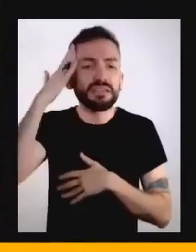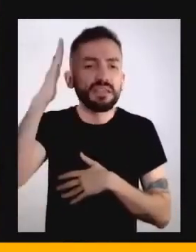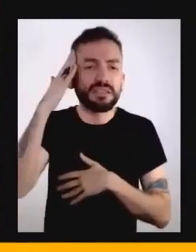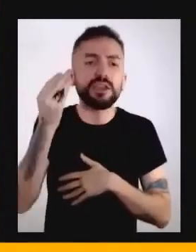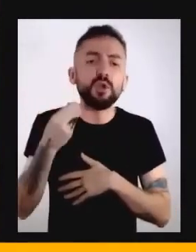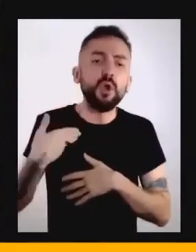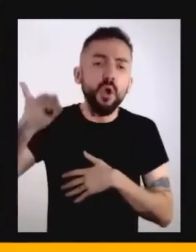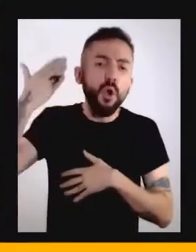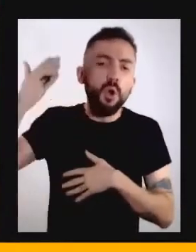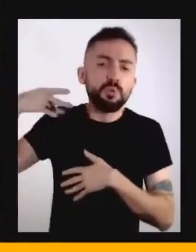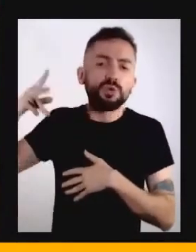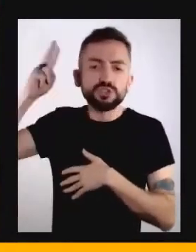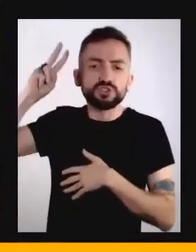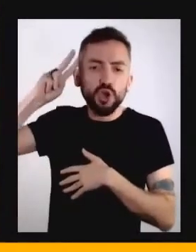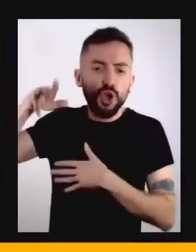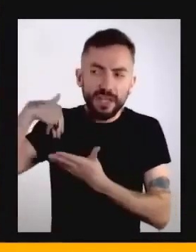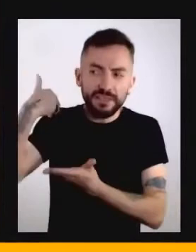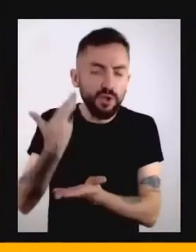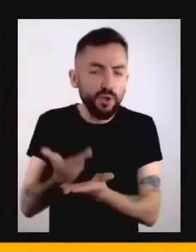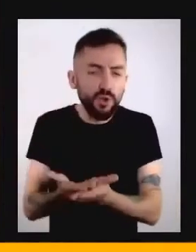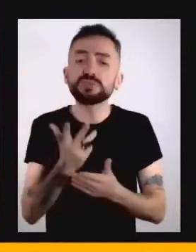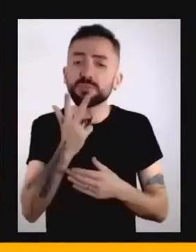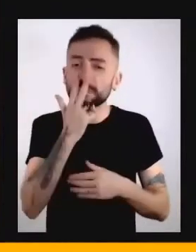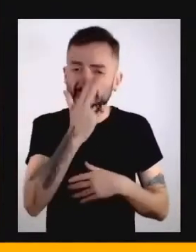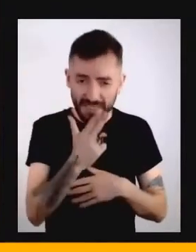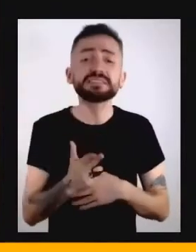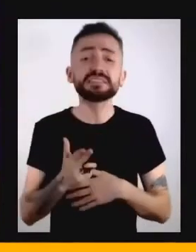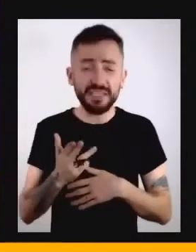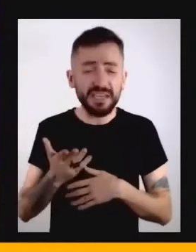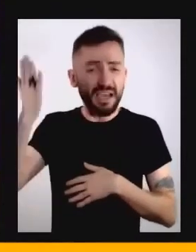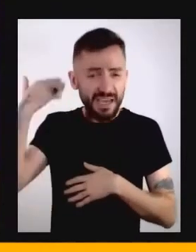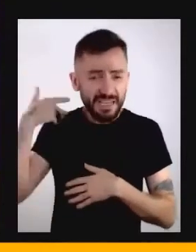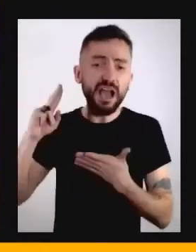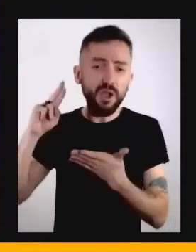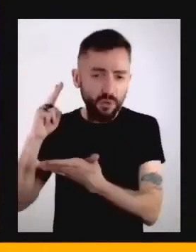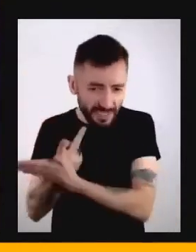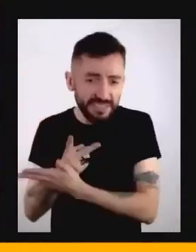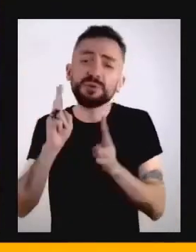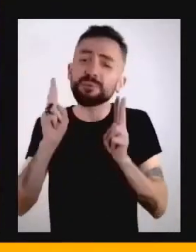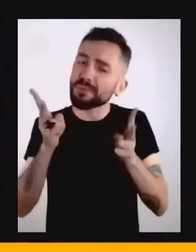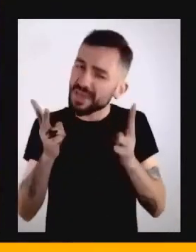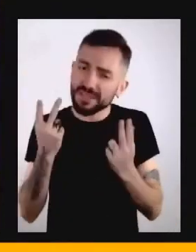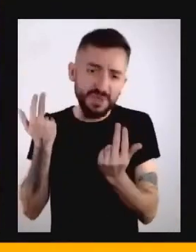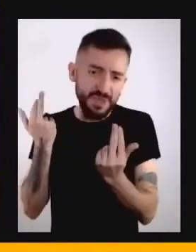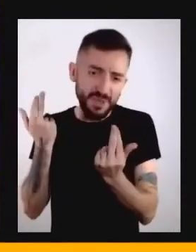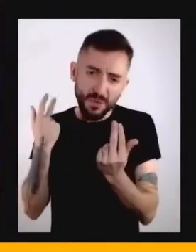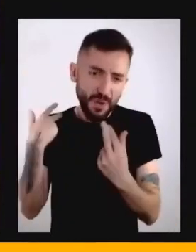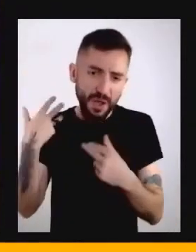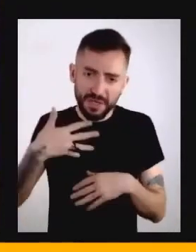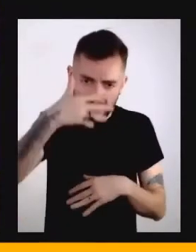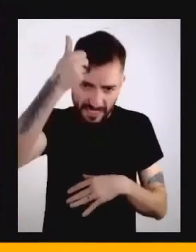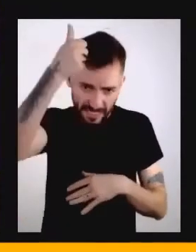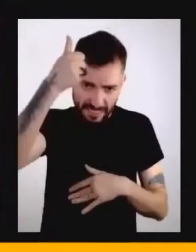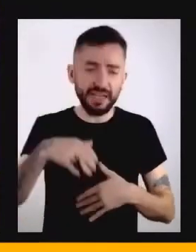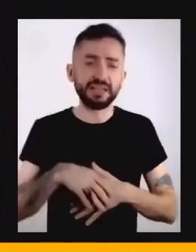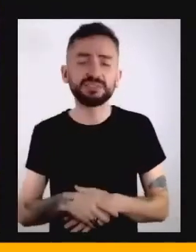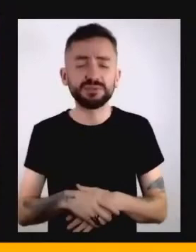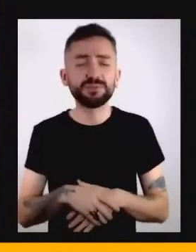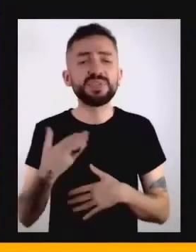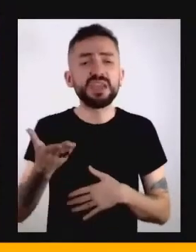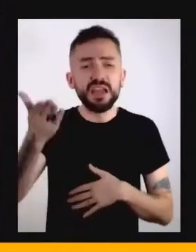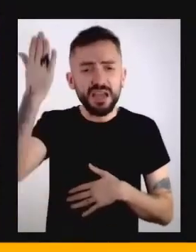atual, ele faz parte de uma das muitas histórias da história, né? A gente já viveu